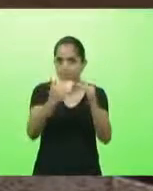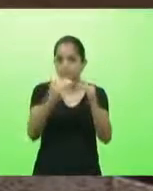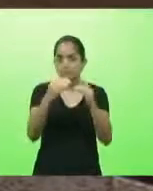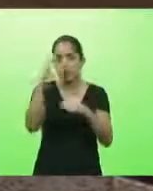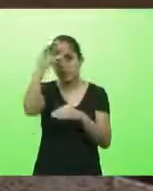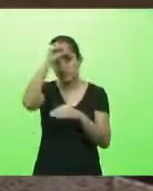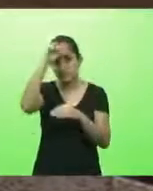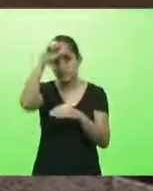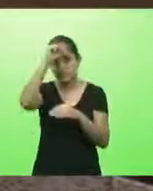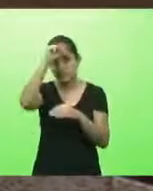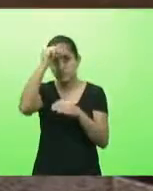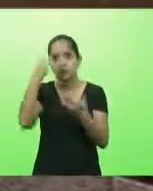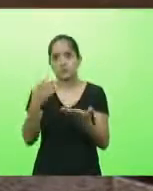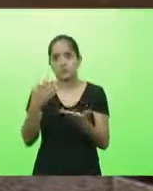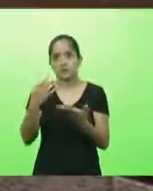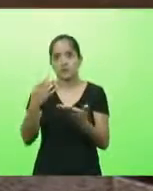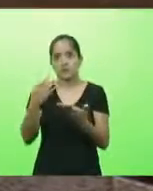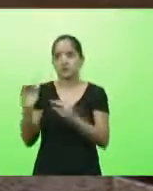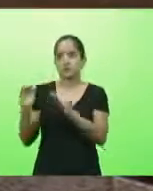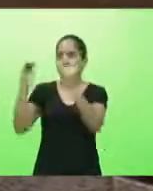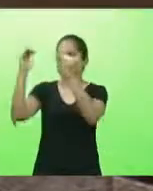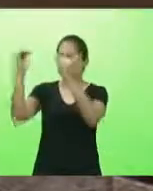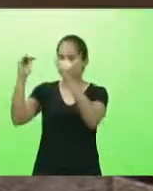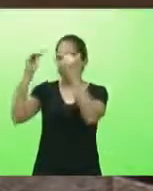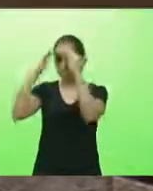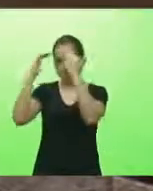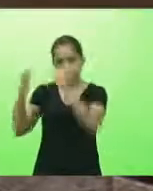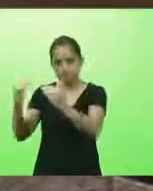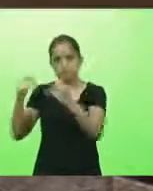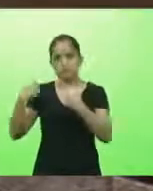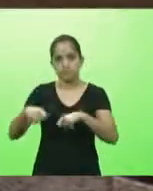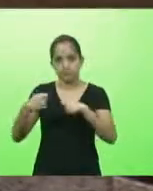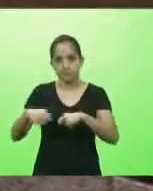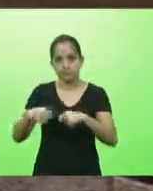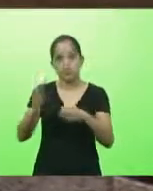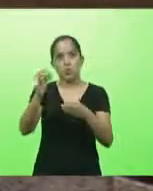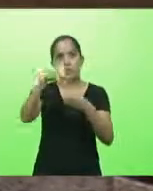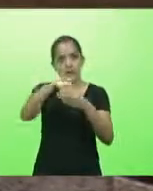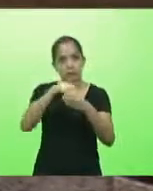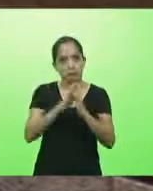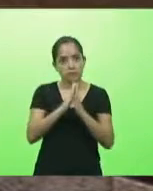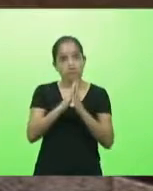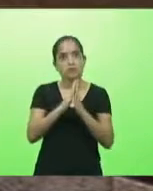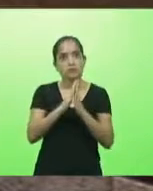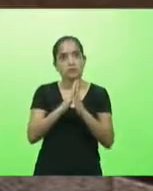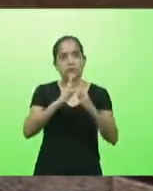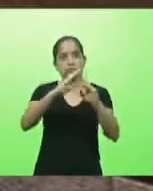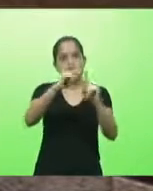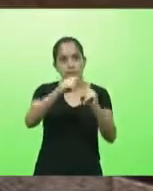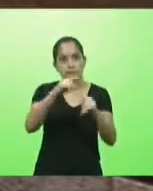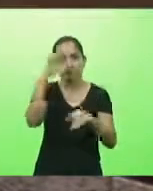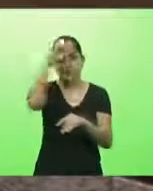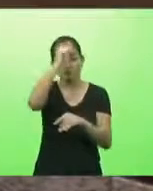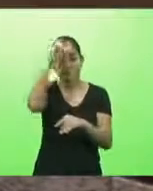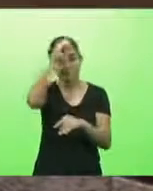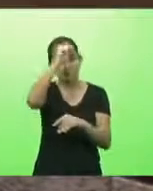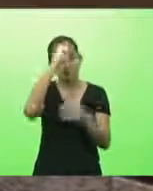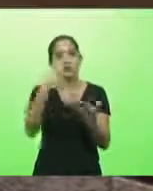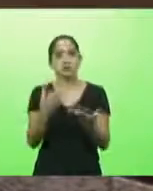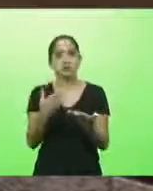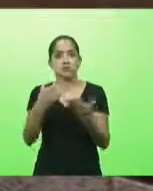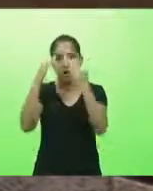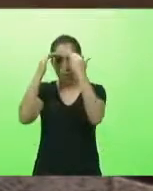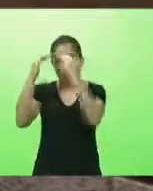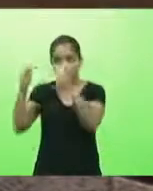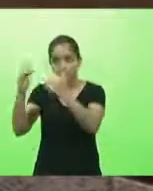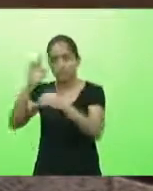ali obedecer as autoridades constituídas eu aprendi isso dentro da igreja deputado Jair Mioto a obedecer